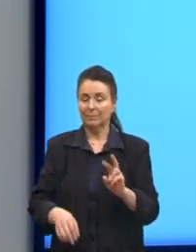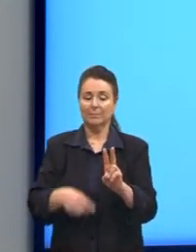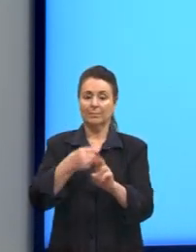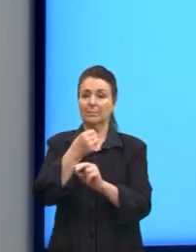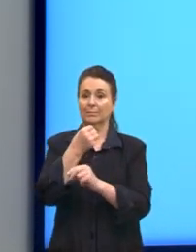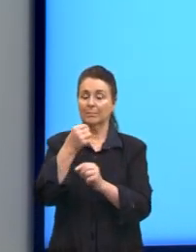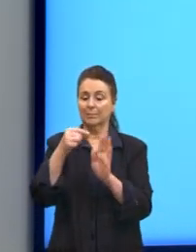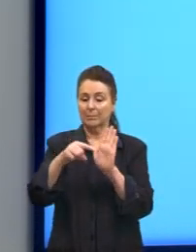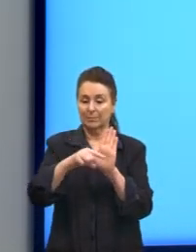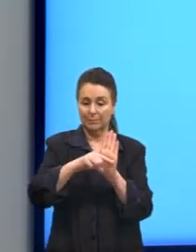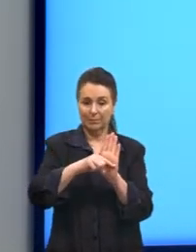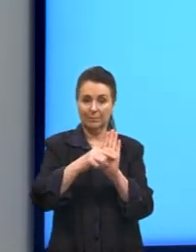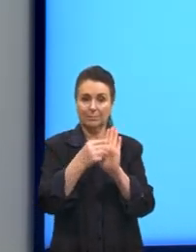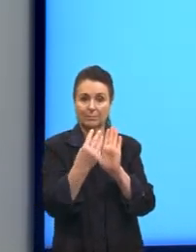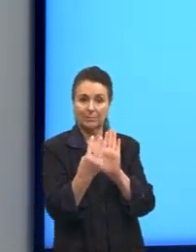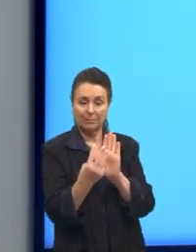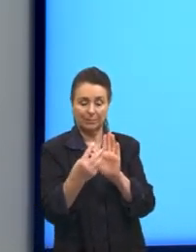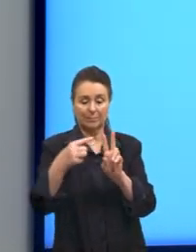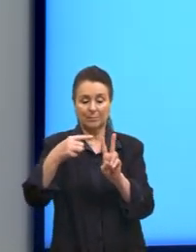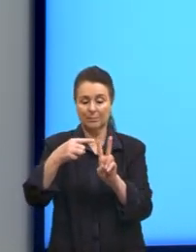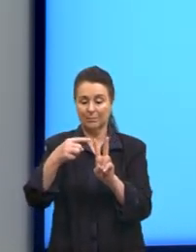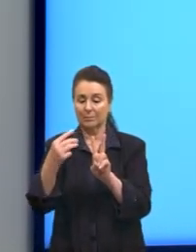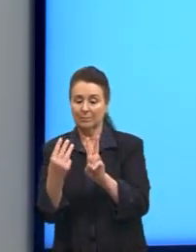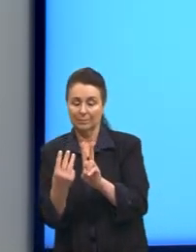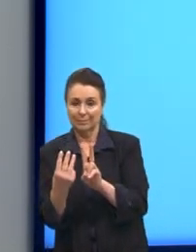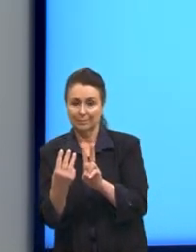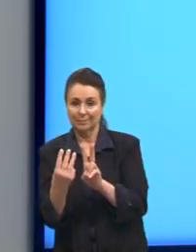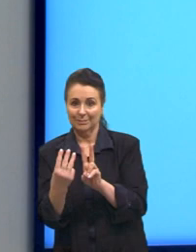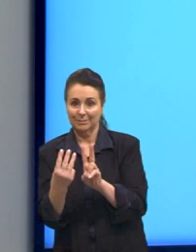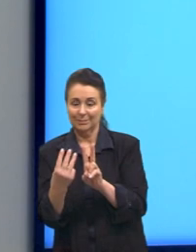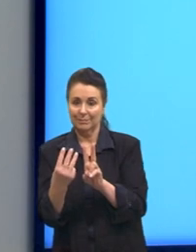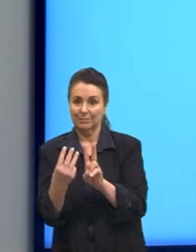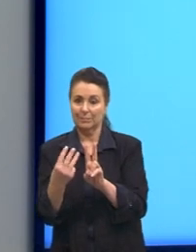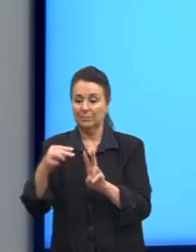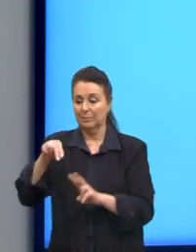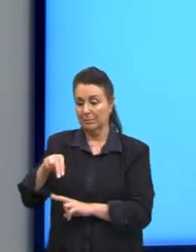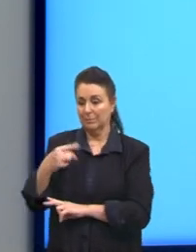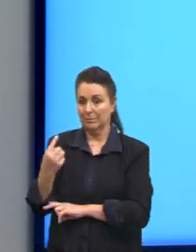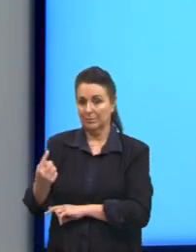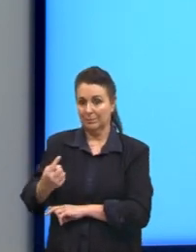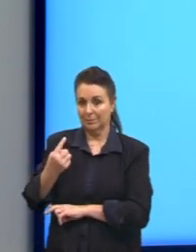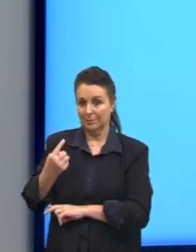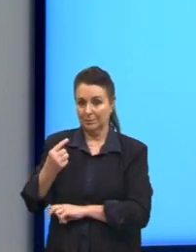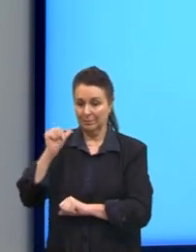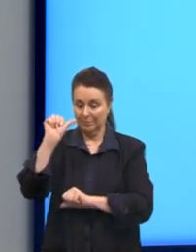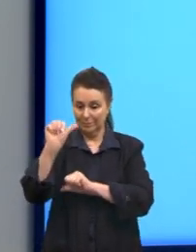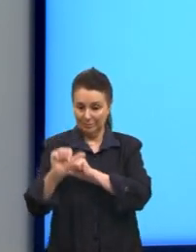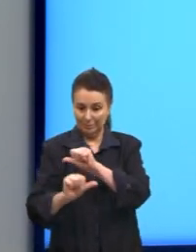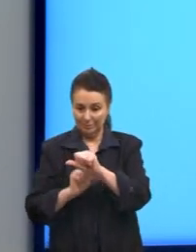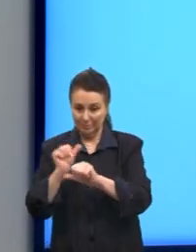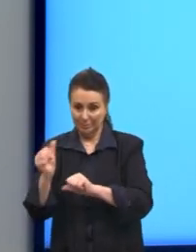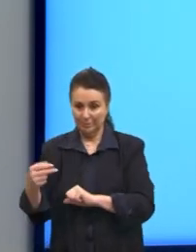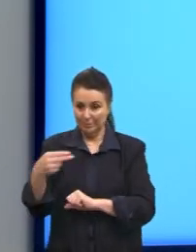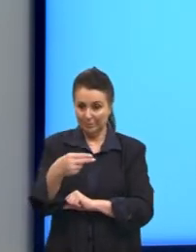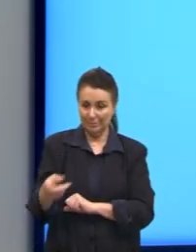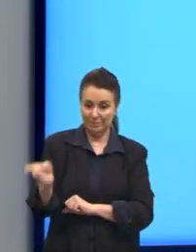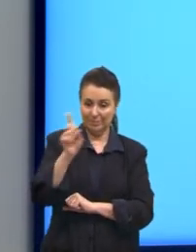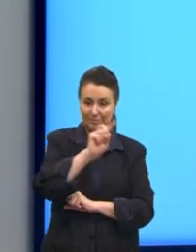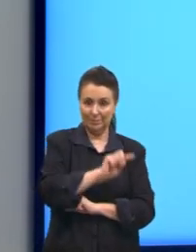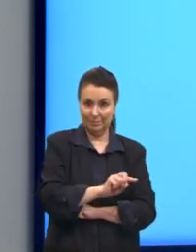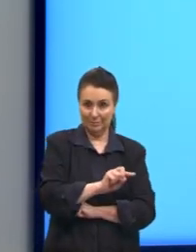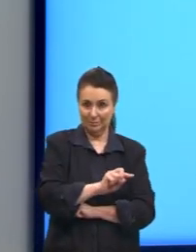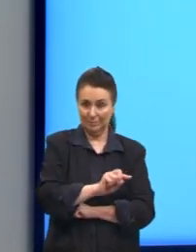3 raiz de 3. Isolamos o n, então, é só passar esse termo lá para o outro lado da igualdade.